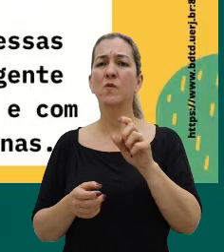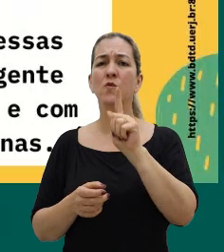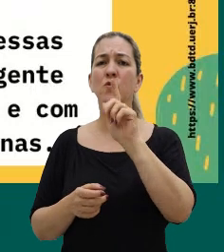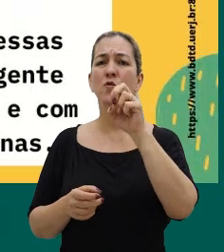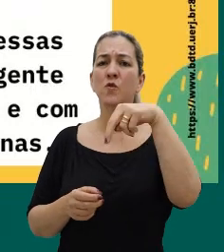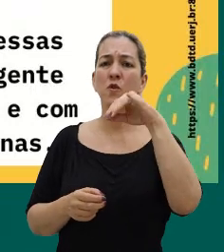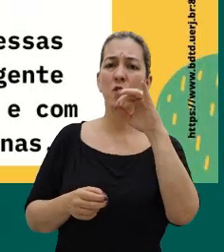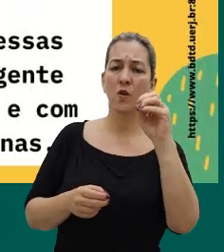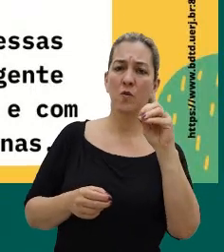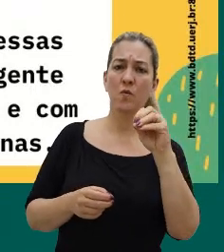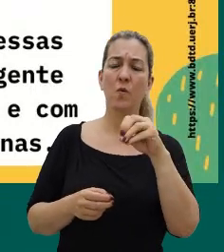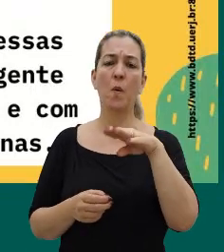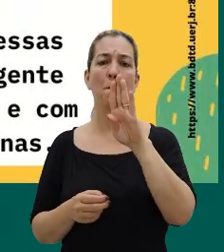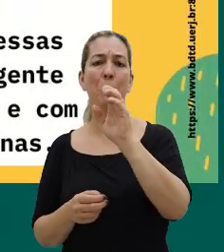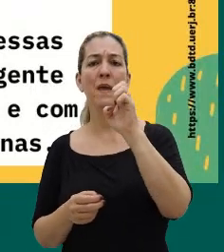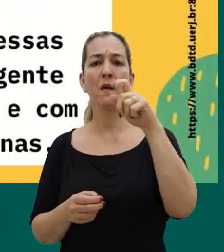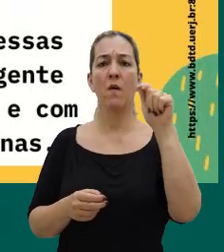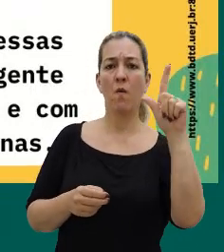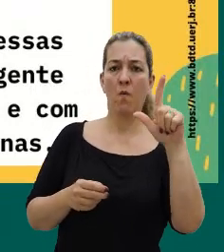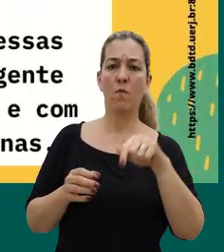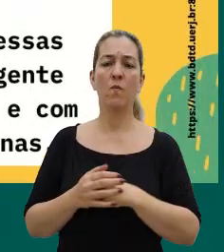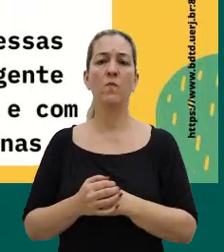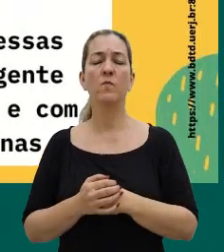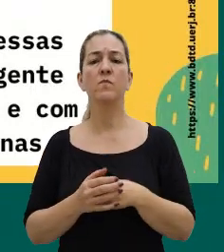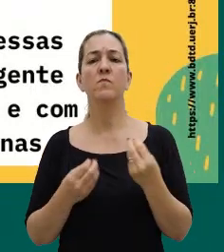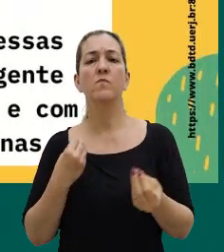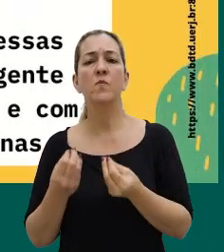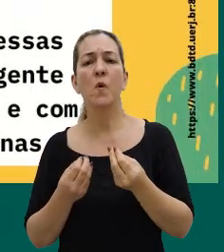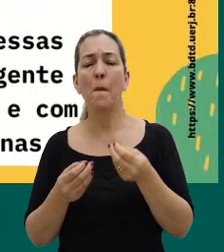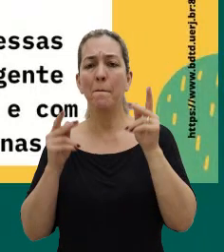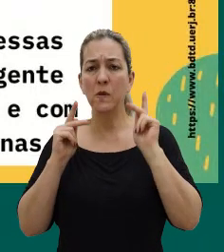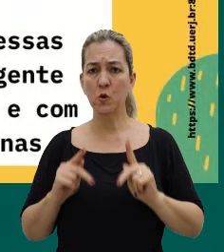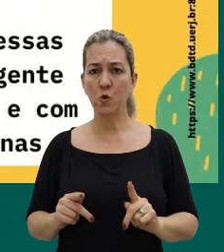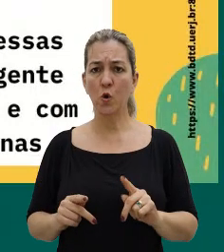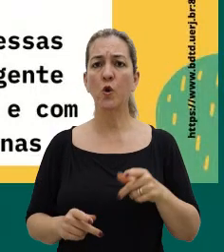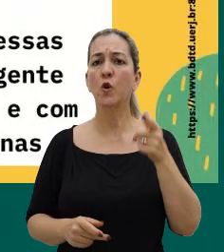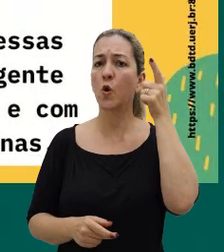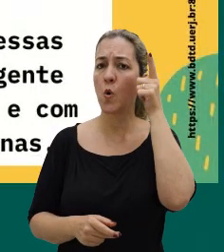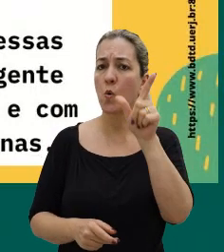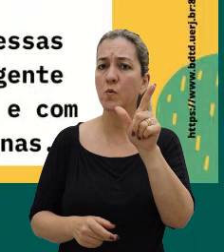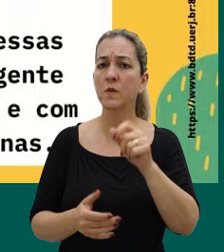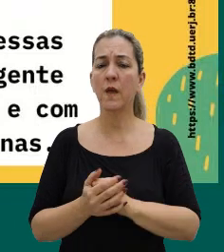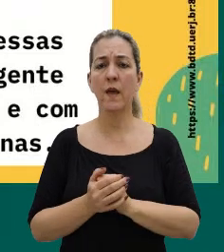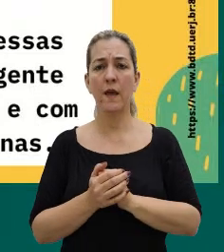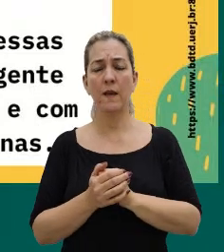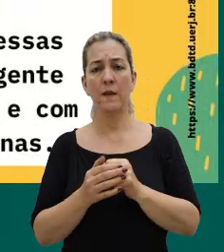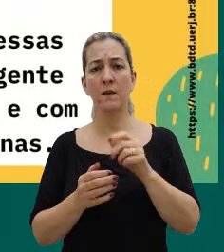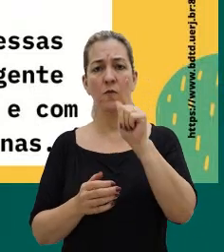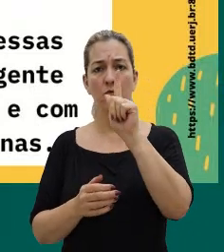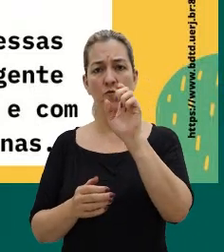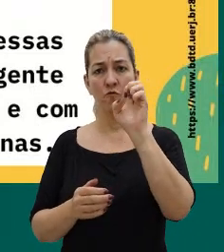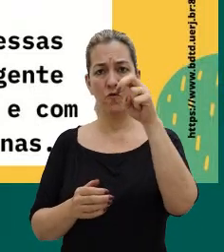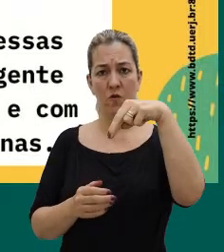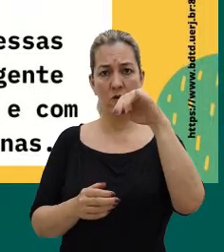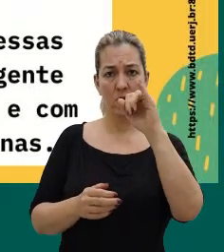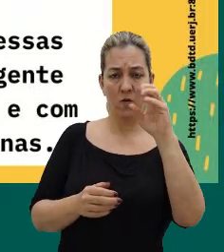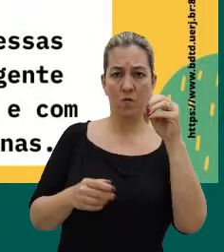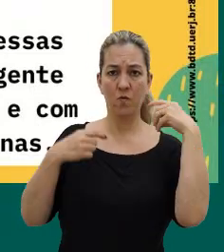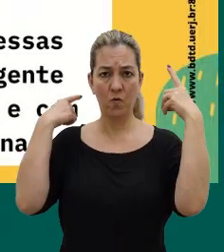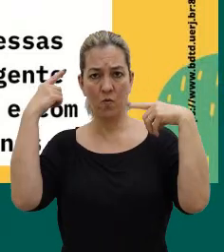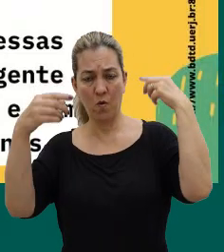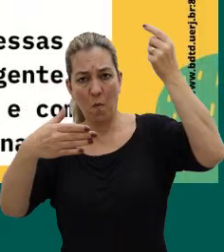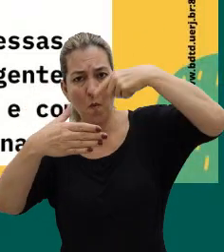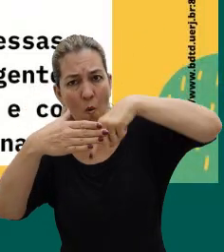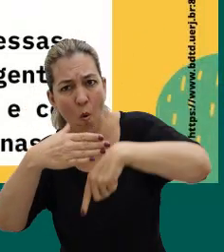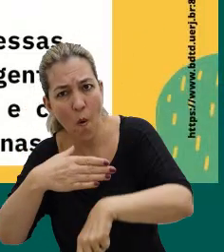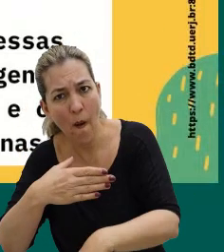né, onde ele vai dizer que o gênio é aquela pessoa que consegue caminhar pela sua loucura, mergulhar na